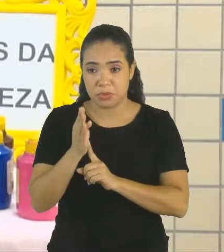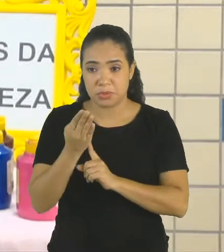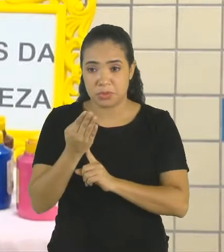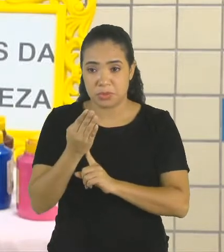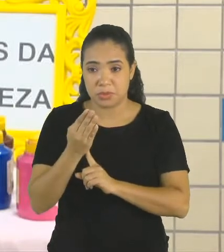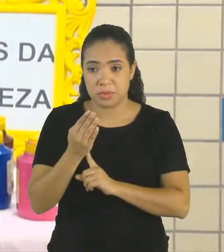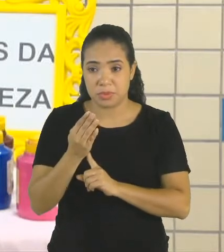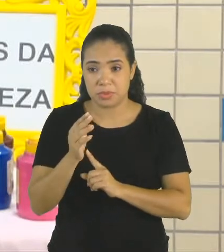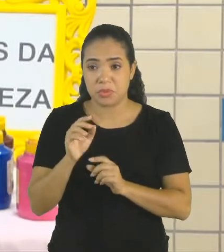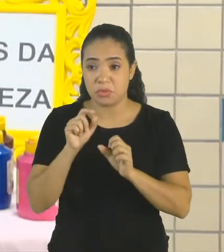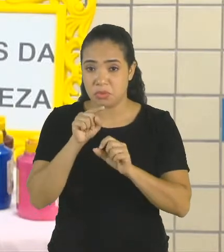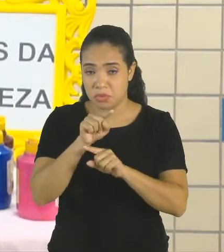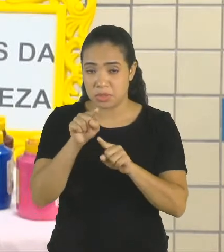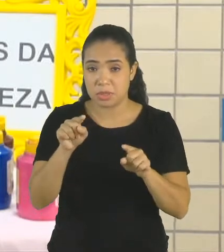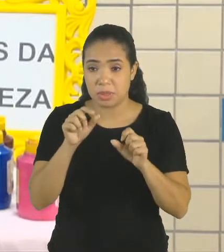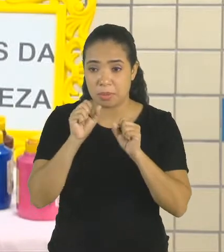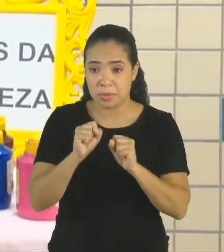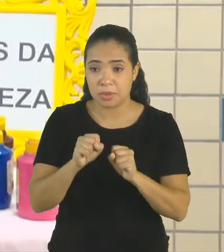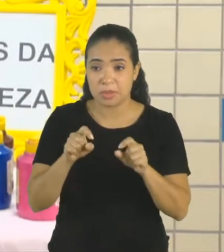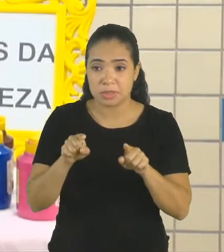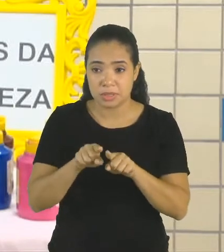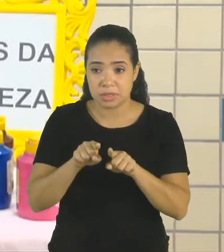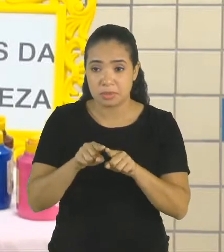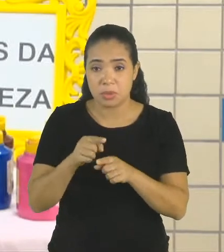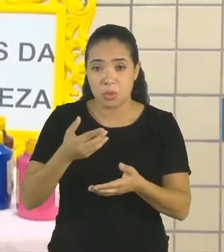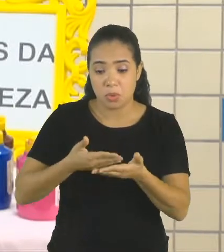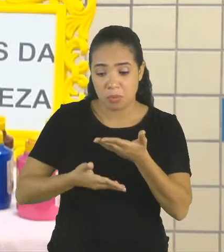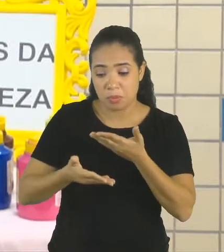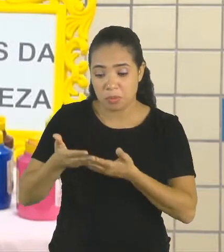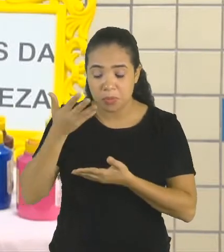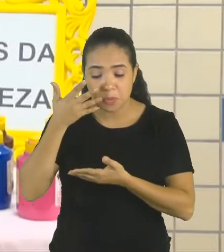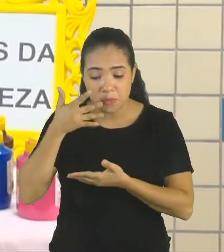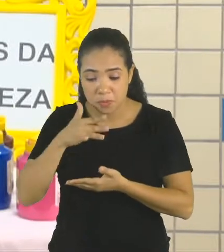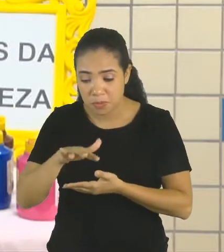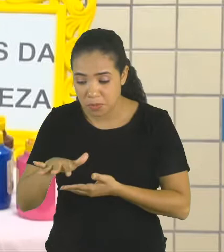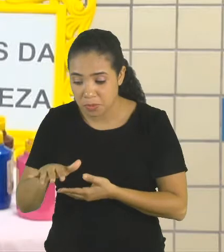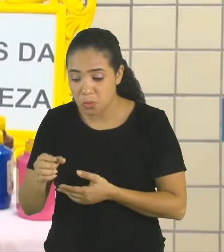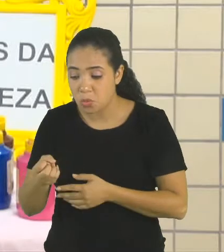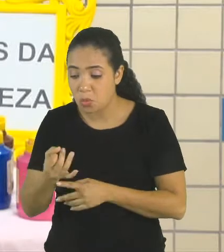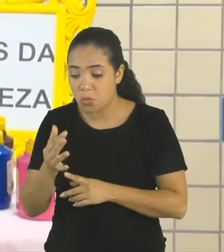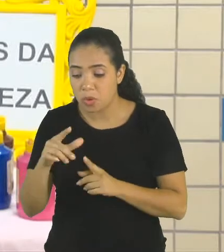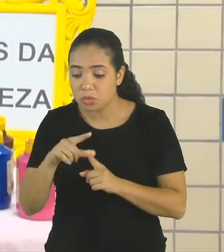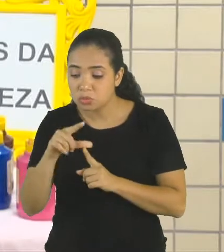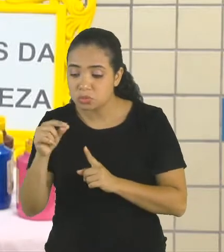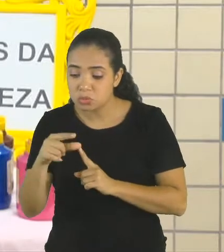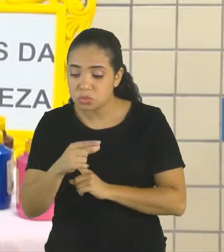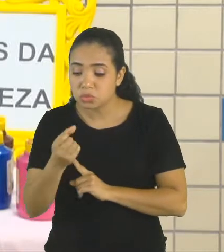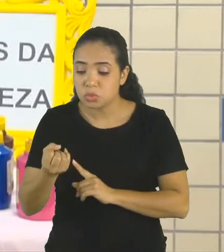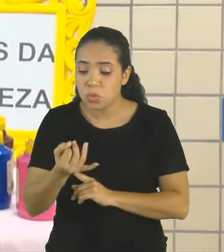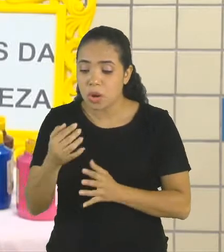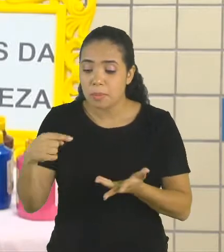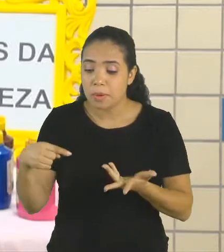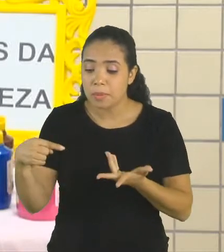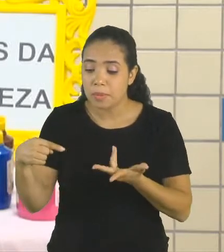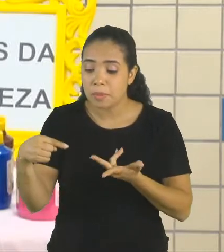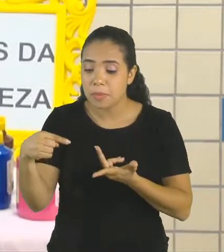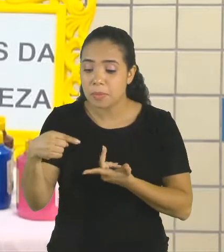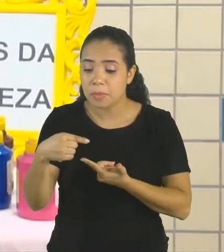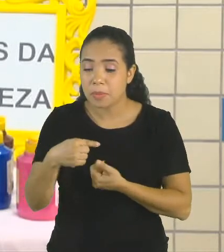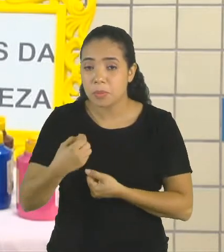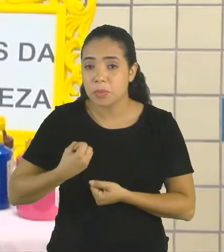forma, você pode também compartilhar com a sua criança quantas folhas tem nesse